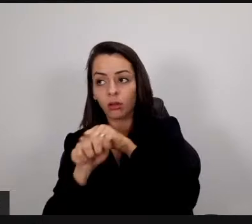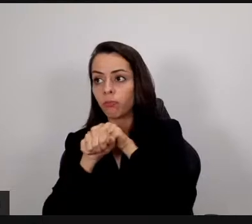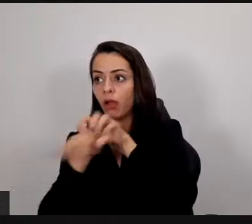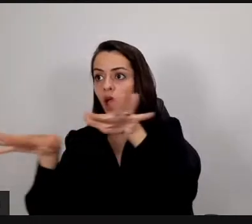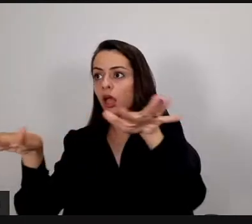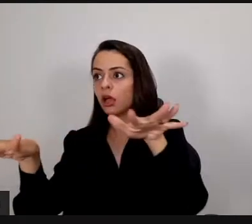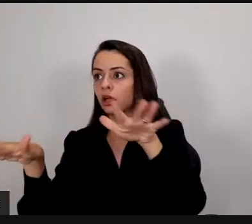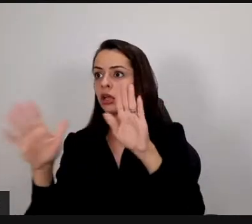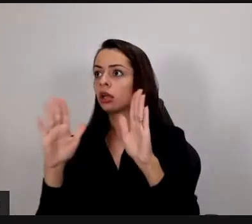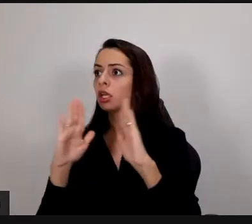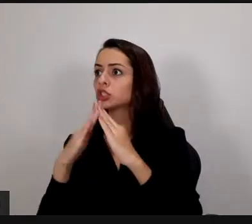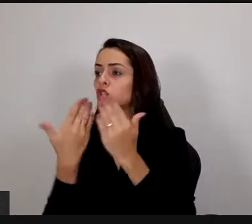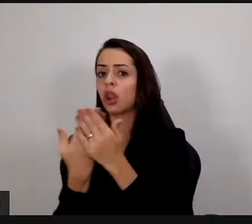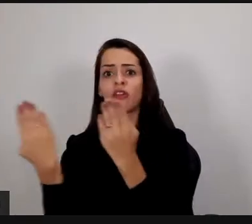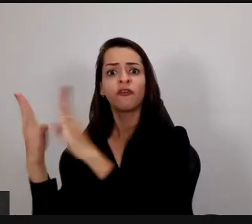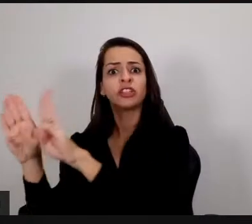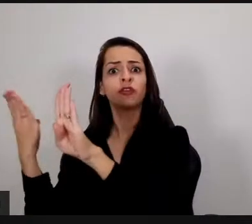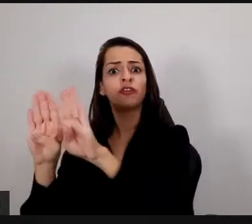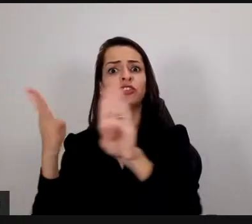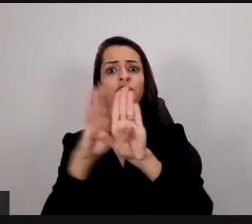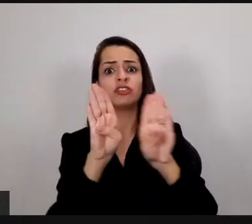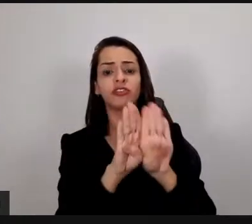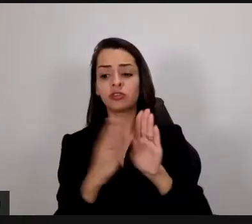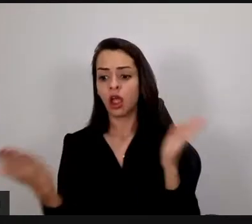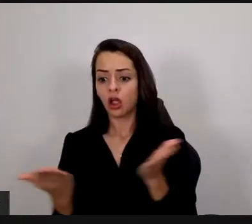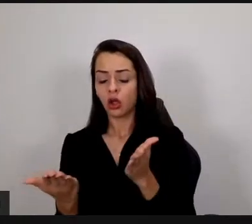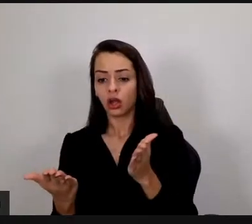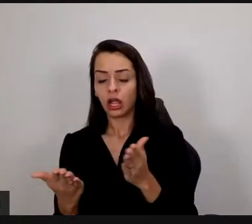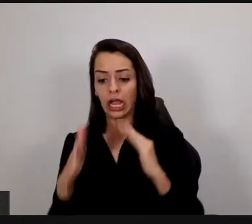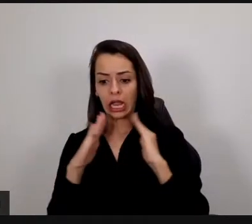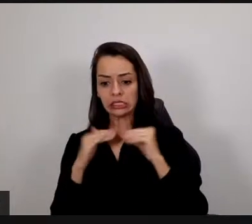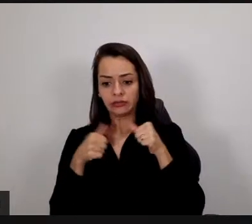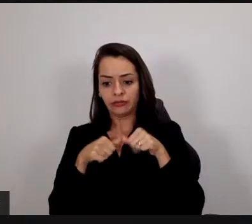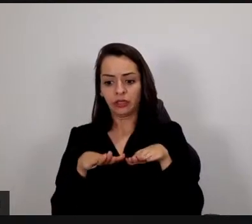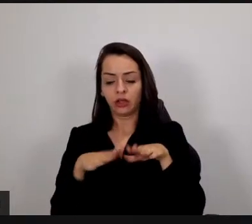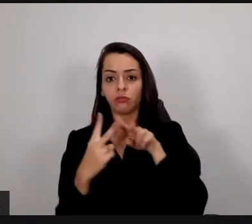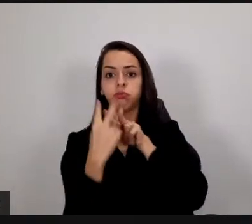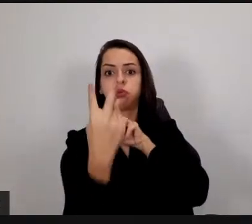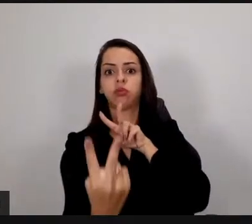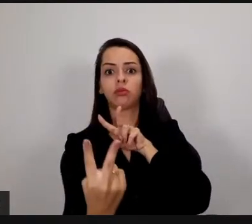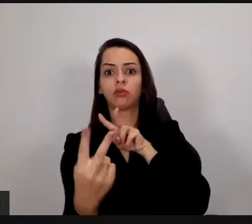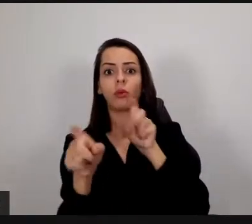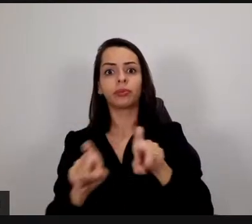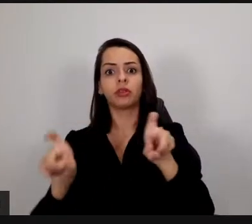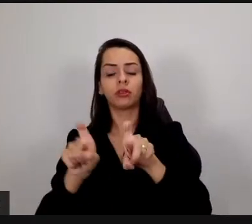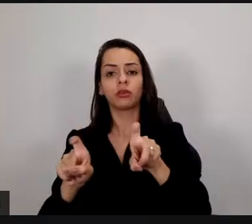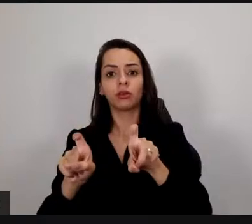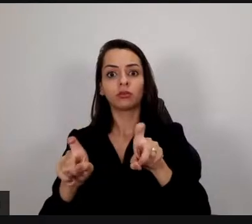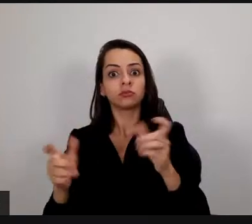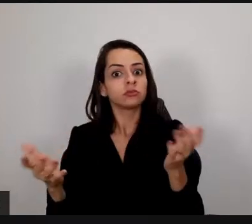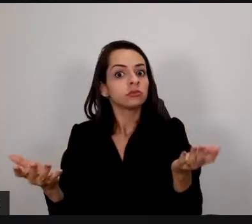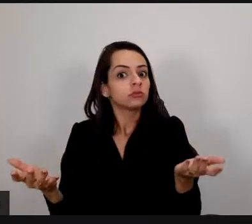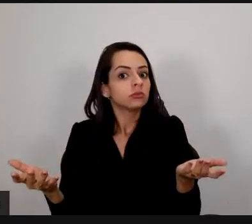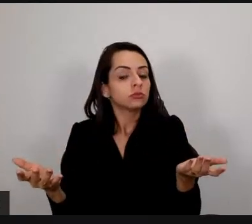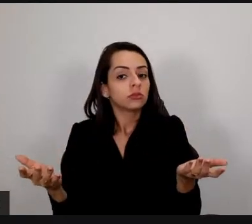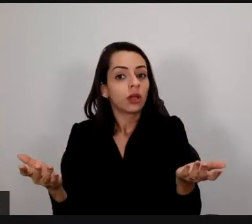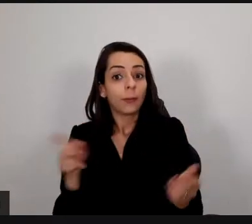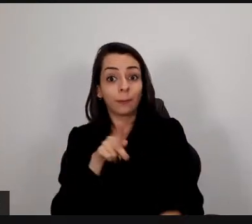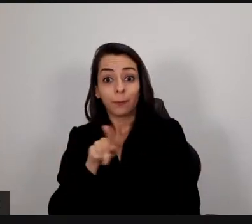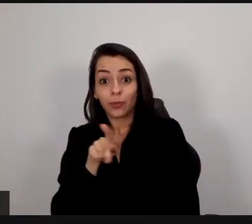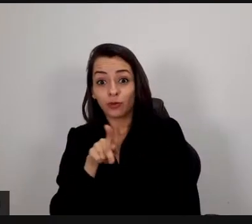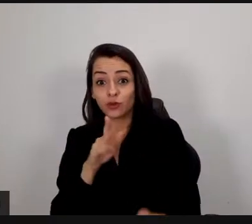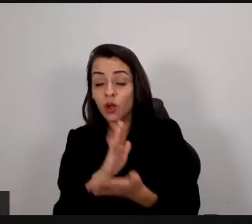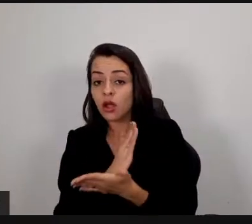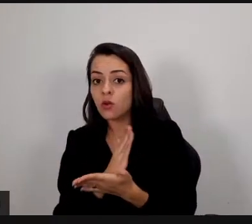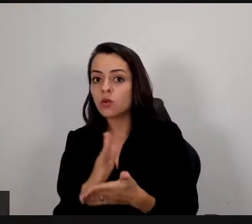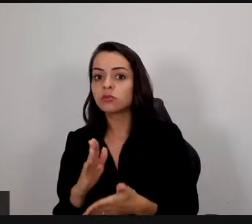processo que para muitos foi doloroso, para muitos foi dificultoso, como o Damione disse bem, dos exilados digitais, teve gente